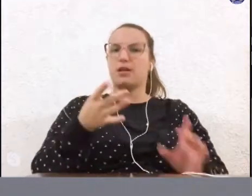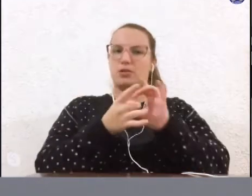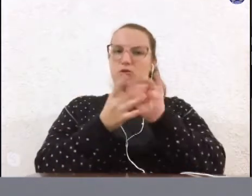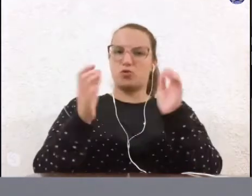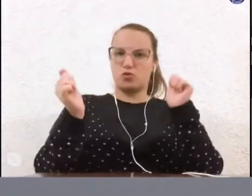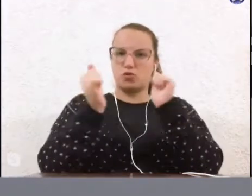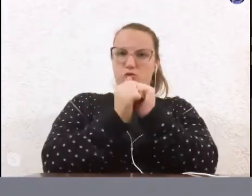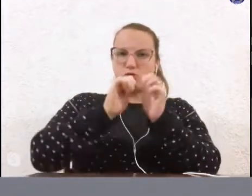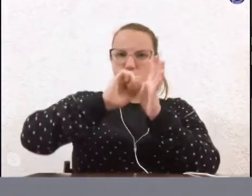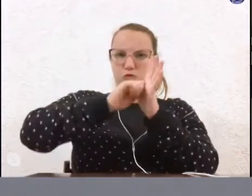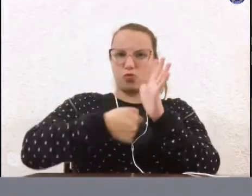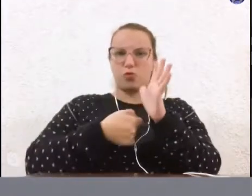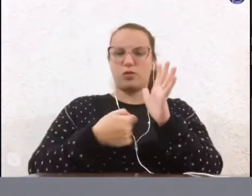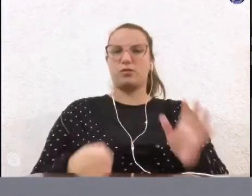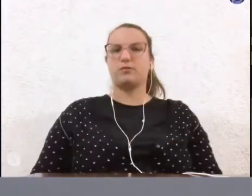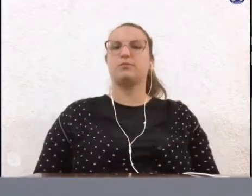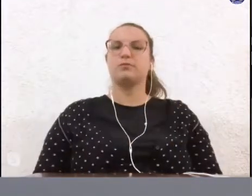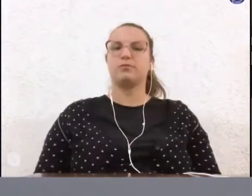em conjunto.